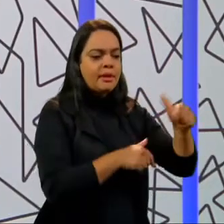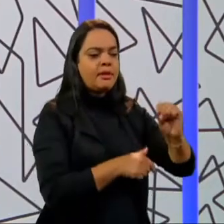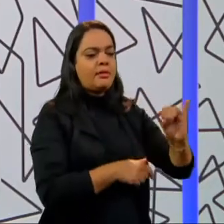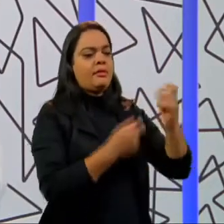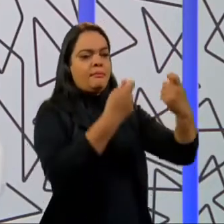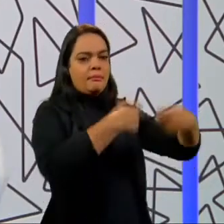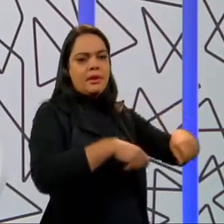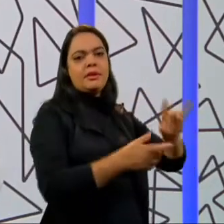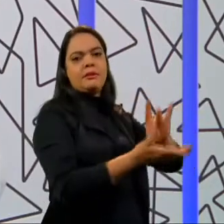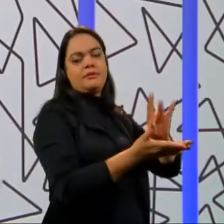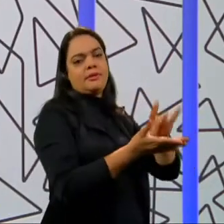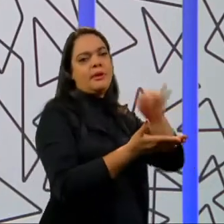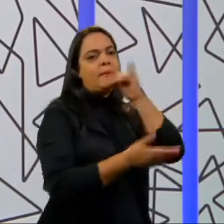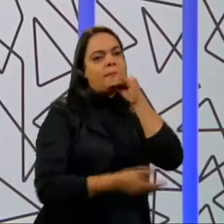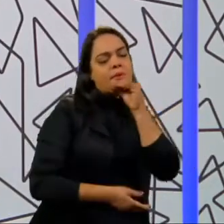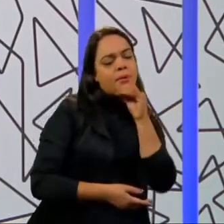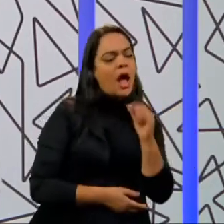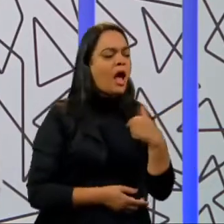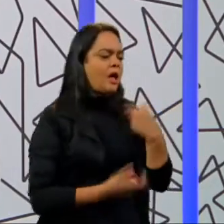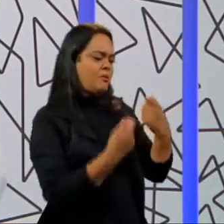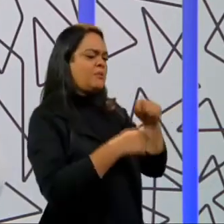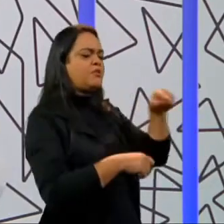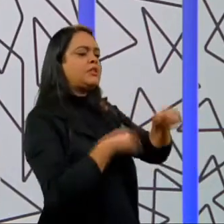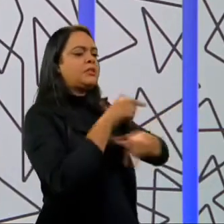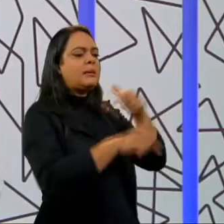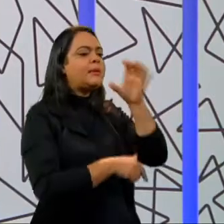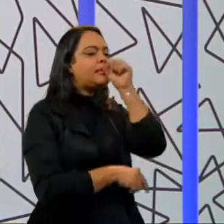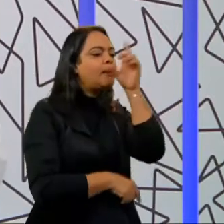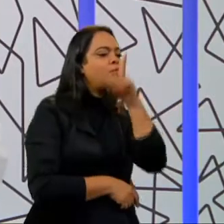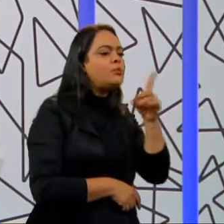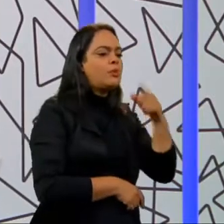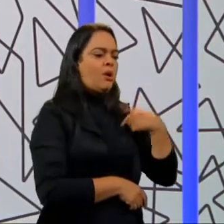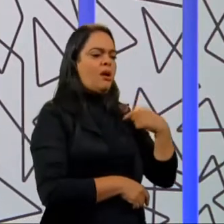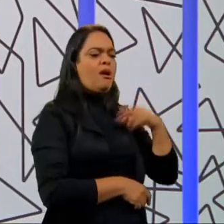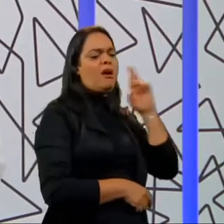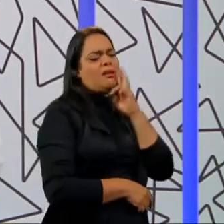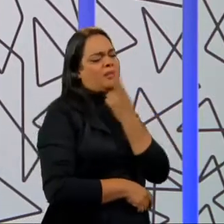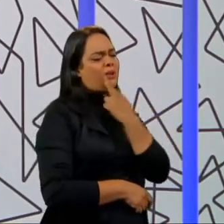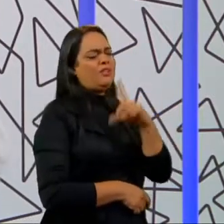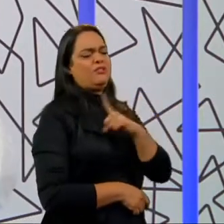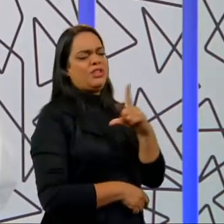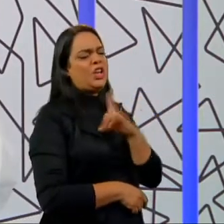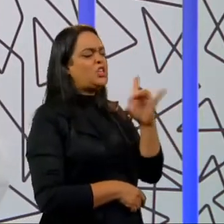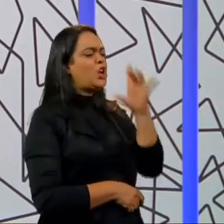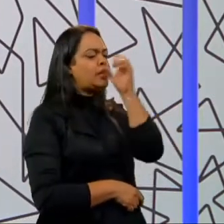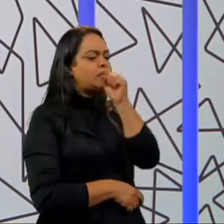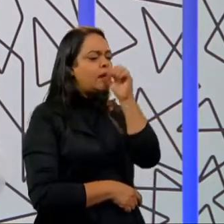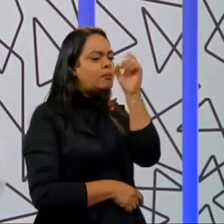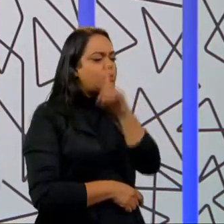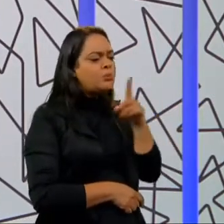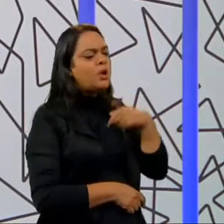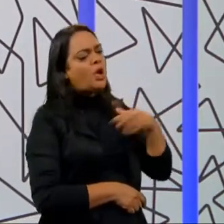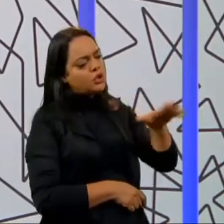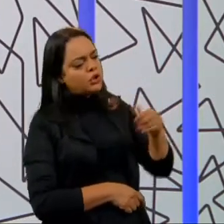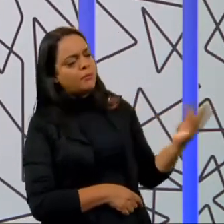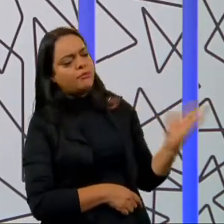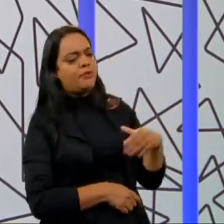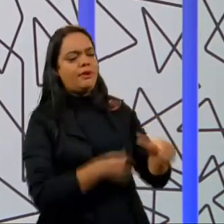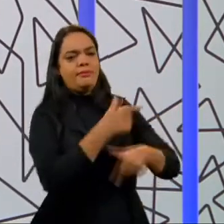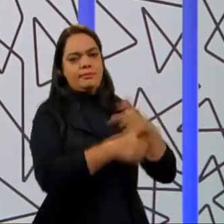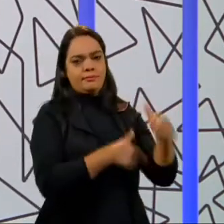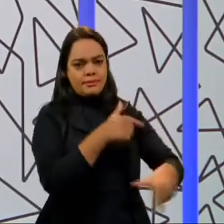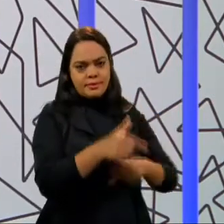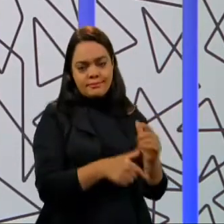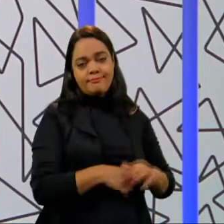precisam dele. Por exemplo, ah, só preciso no fim de semana. Eu tenho um restaurante, a demanda aumenta no fim de semana, eu vou convidar para o trabalhador vir trabalhar comigo.